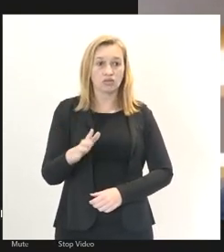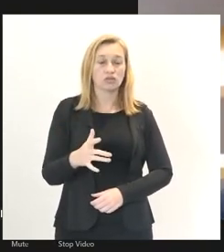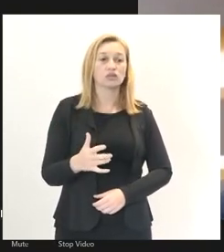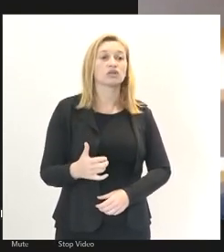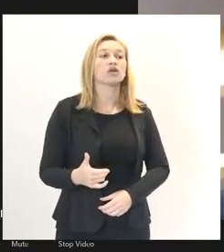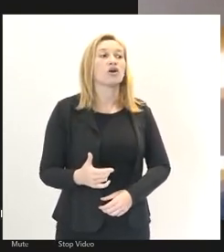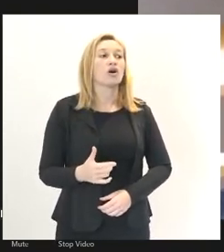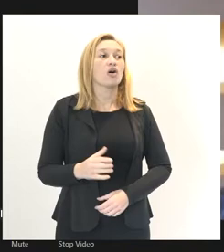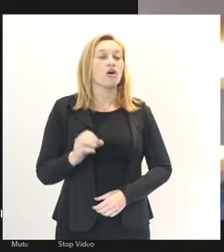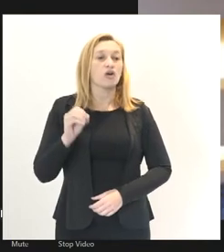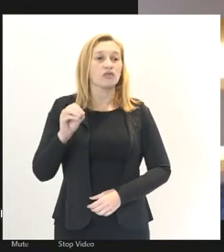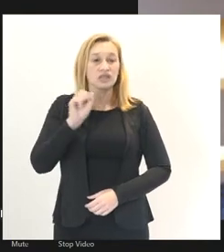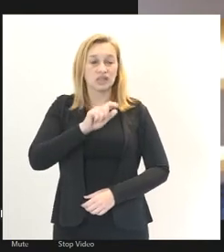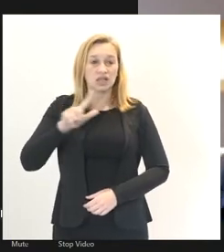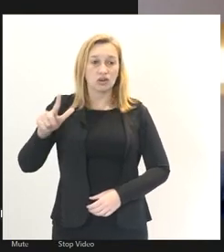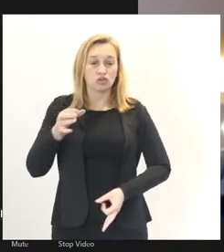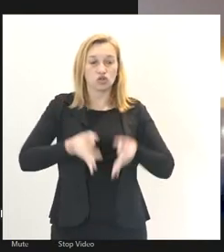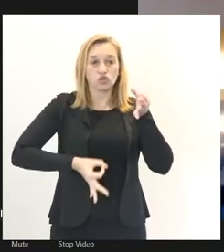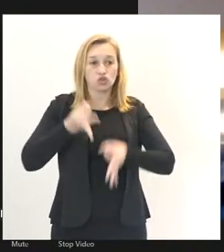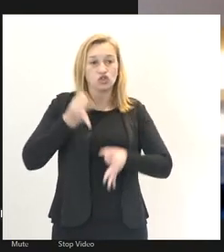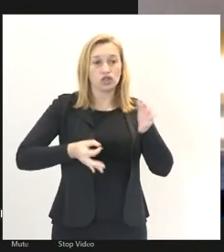os oficiais de justiça federais de todo o Brasil.